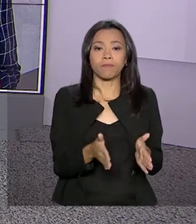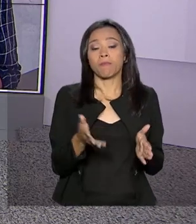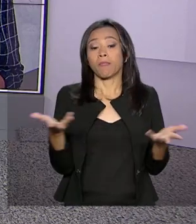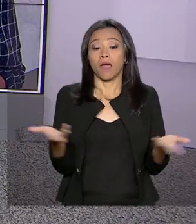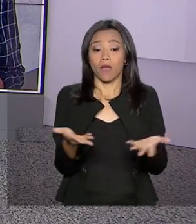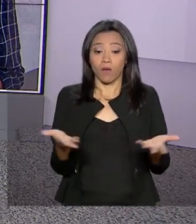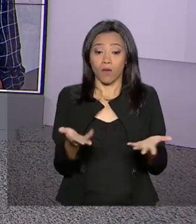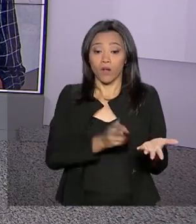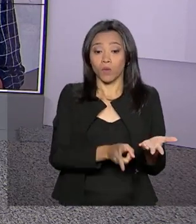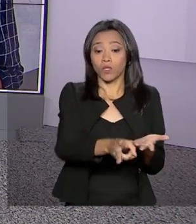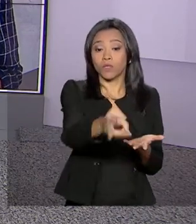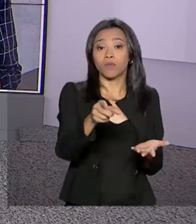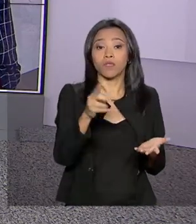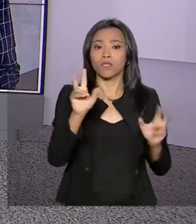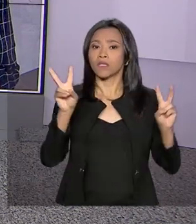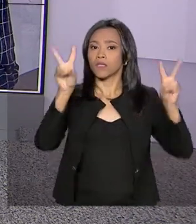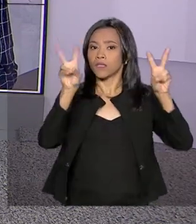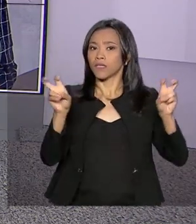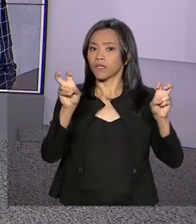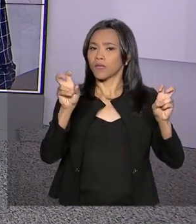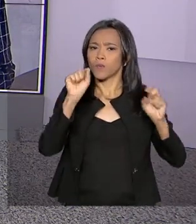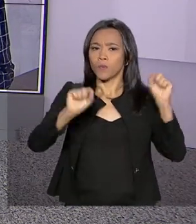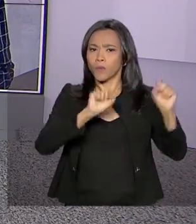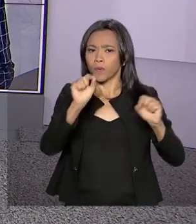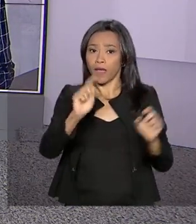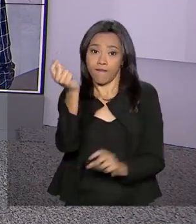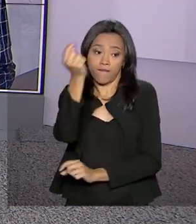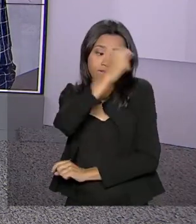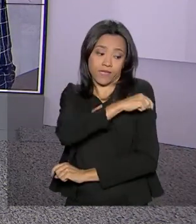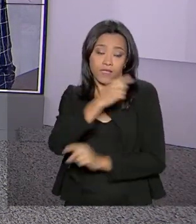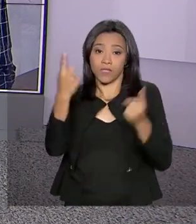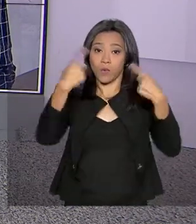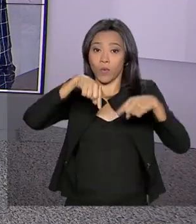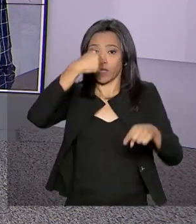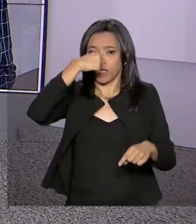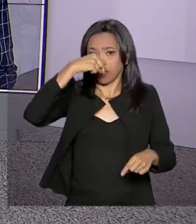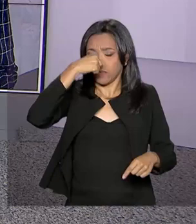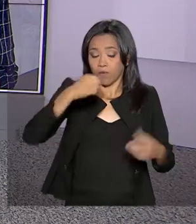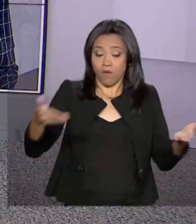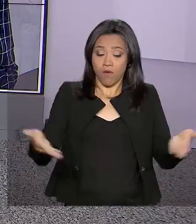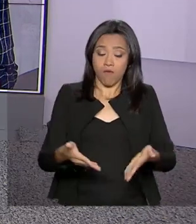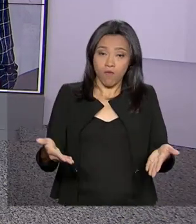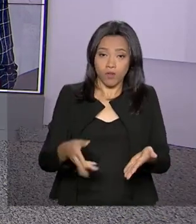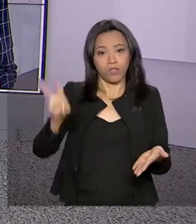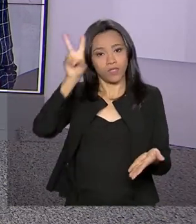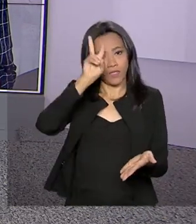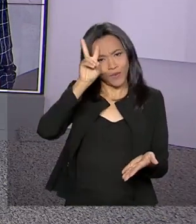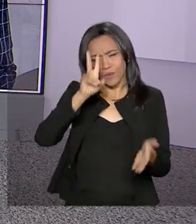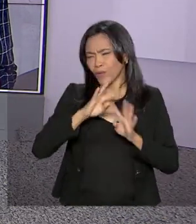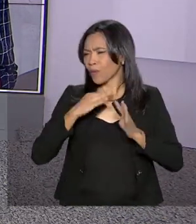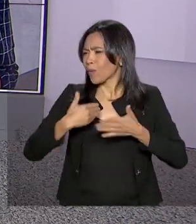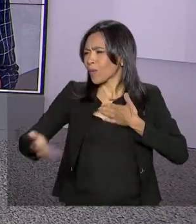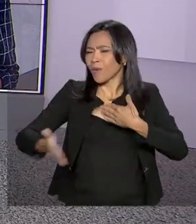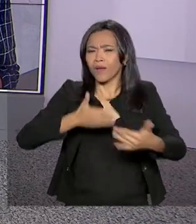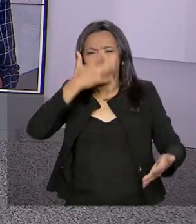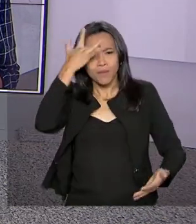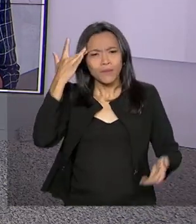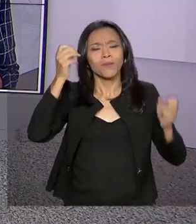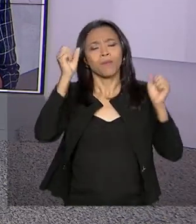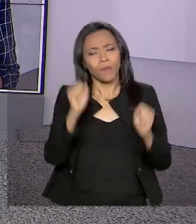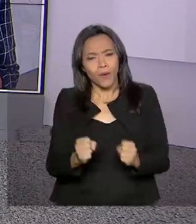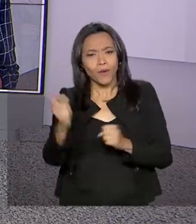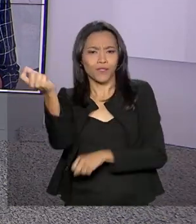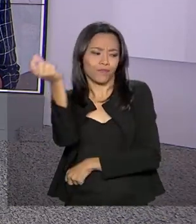A gente segue falando de saúde, só que o nosso assunto agora é a vacinação contra a gripe. A partir de hoje, segunda-feira, toda a população poderá se